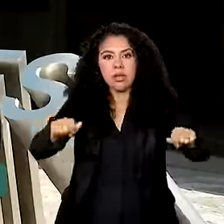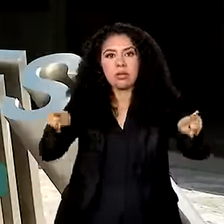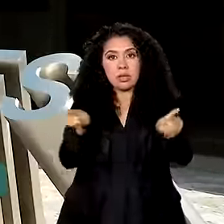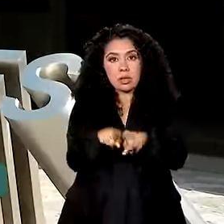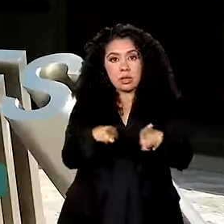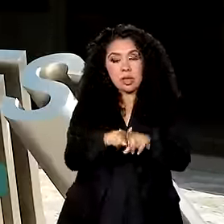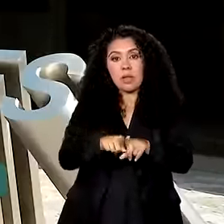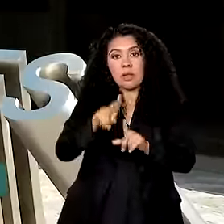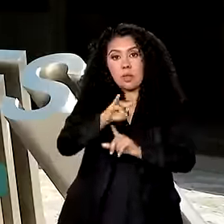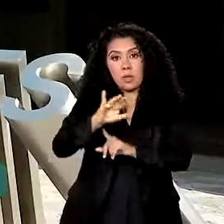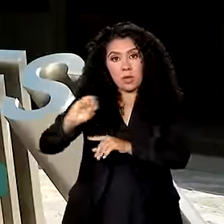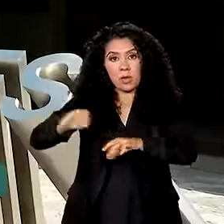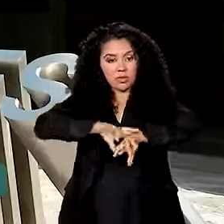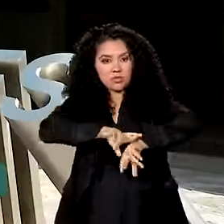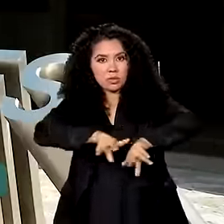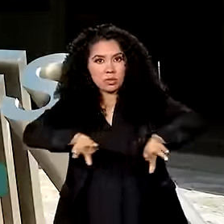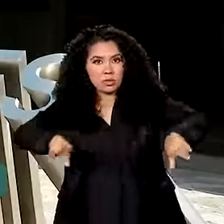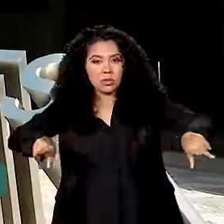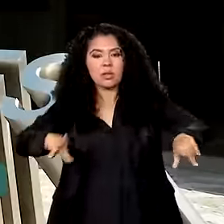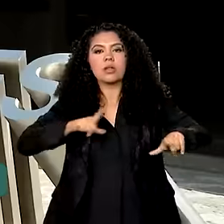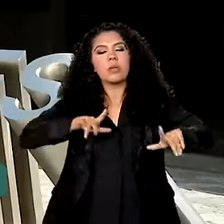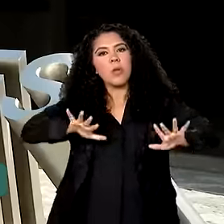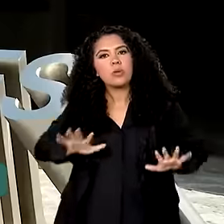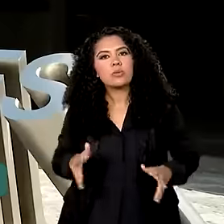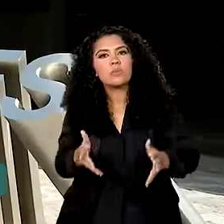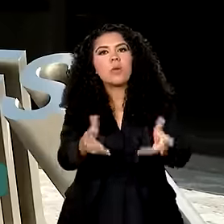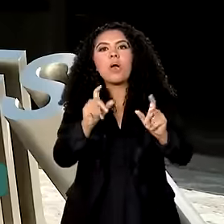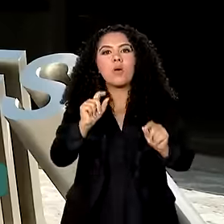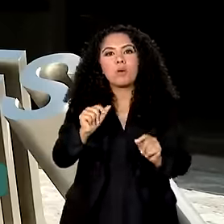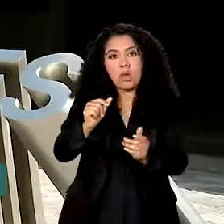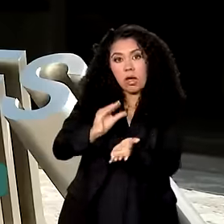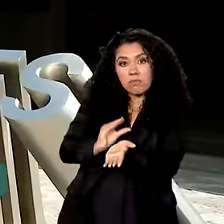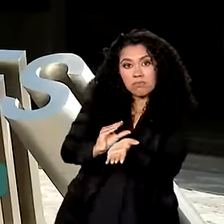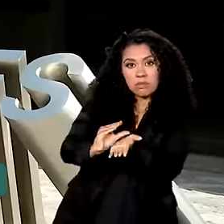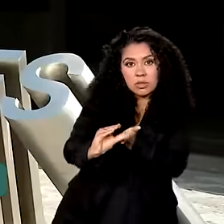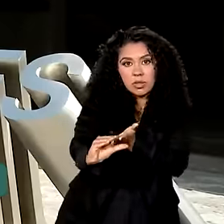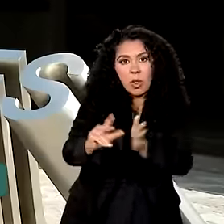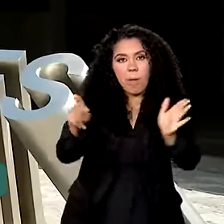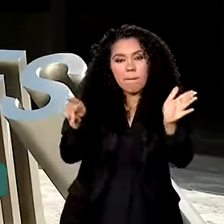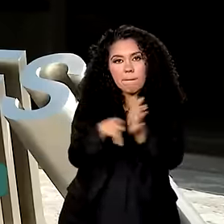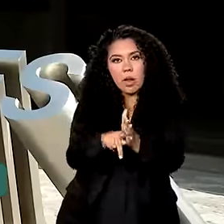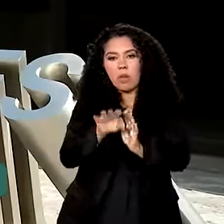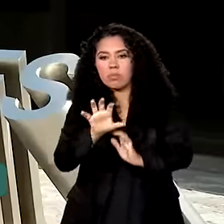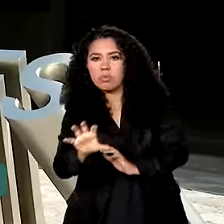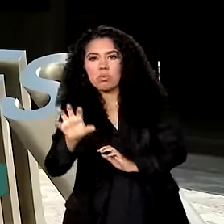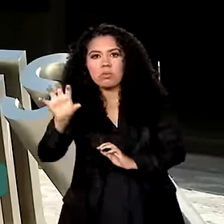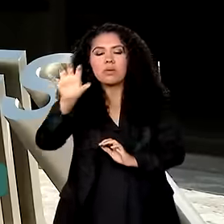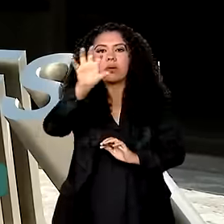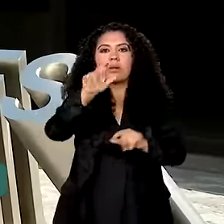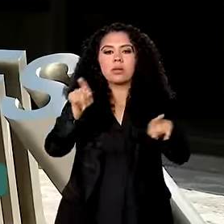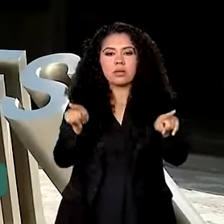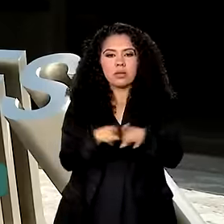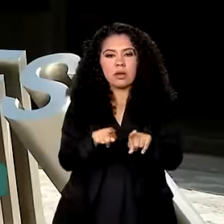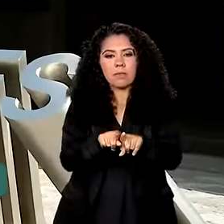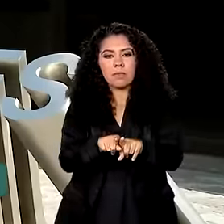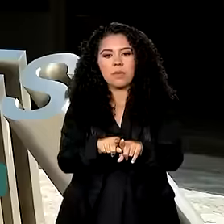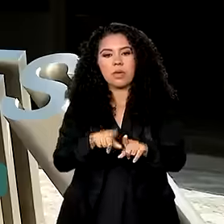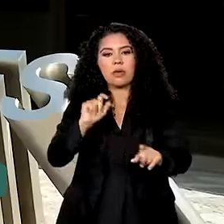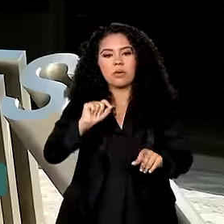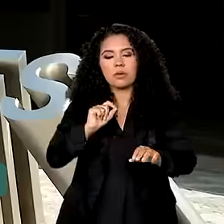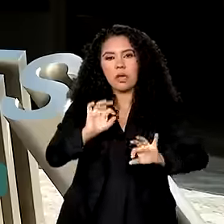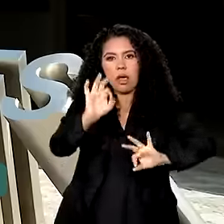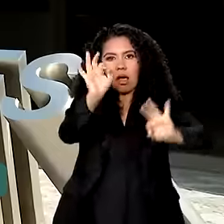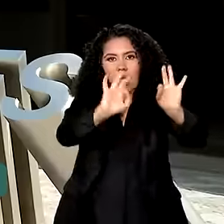Além disso, tem o objetivo de estimular o financiamento local e mobilizar o capital privado para a produção de